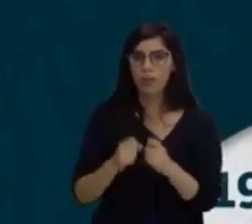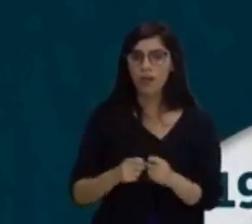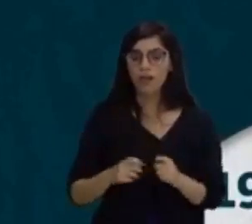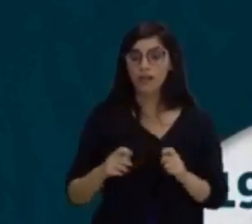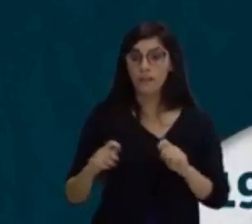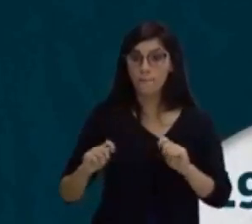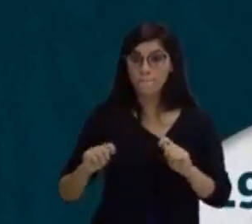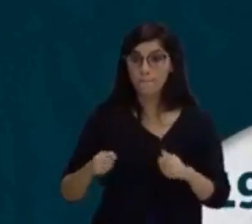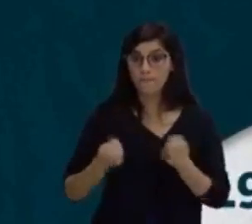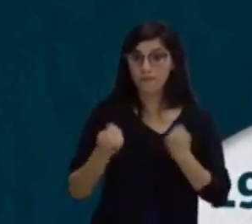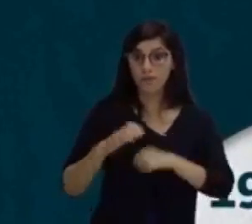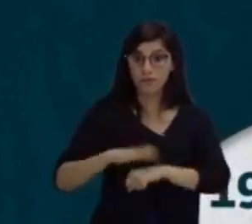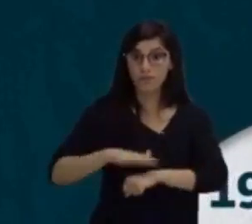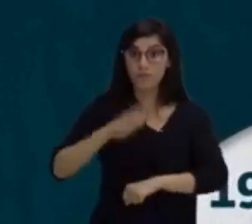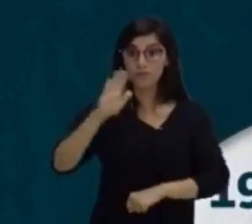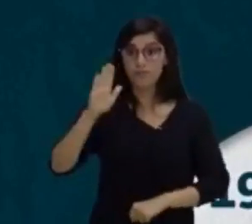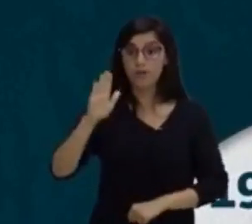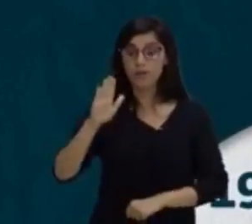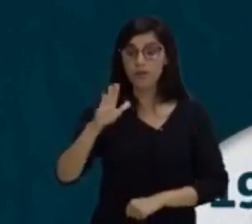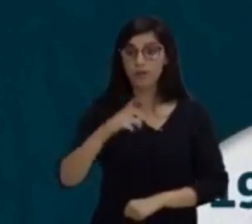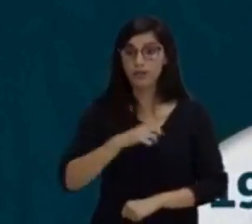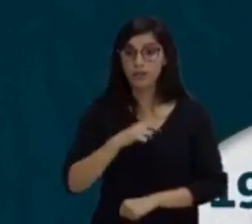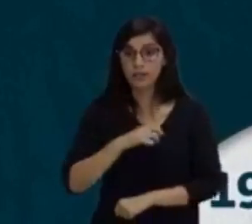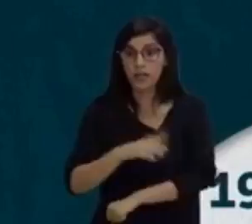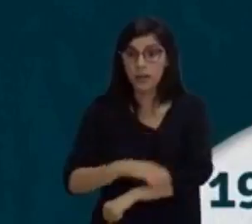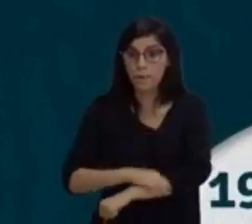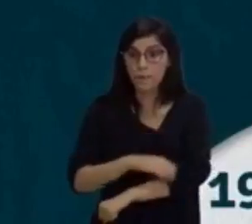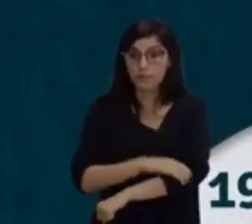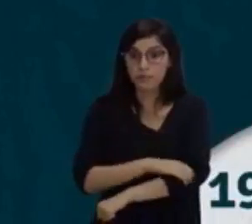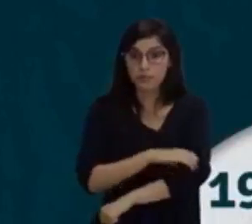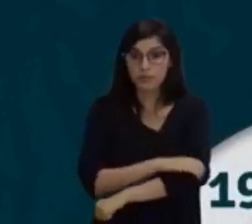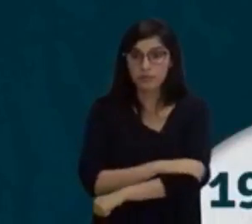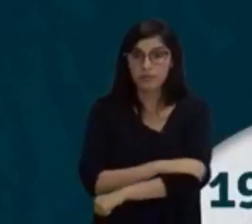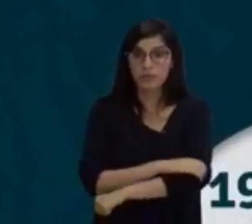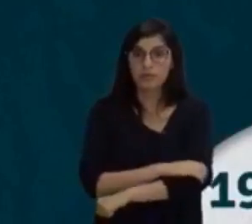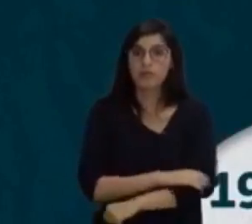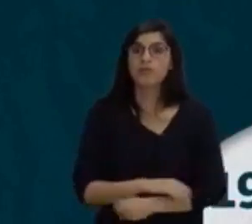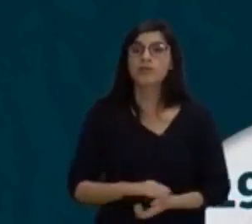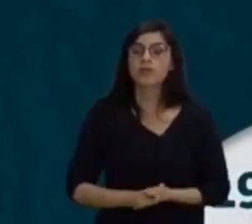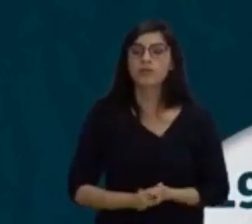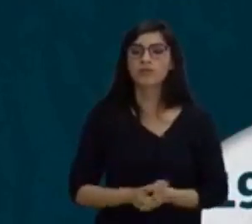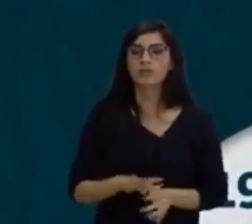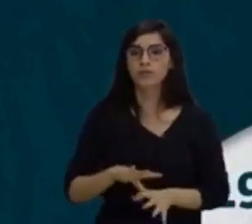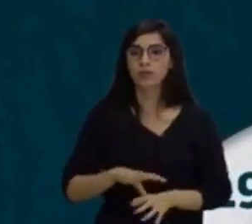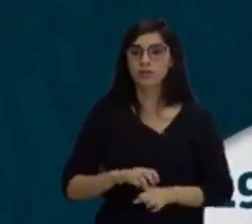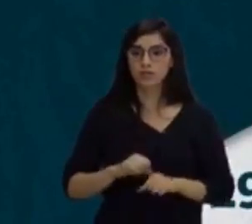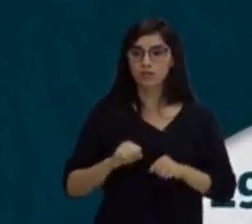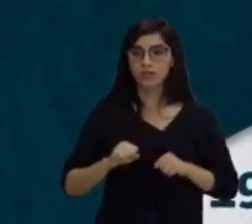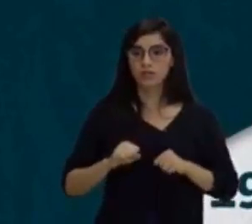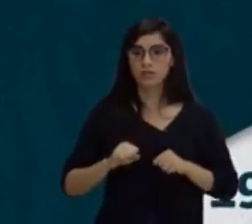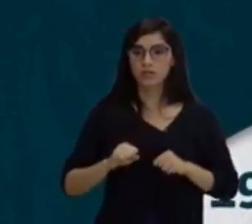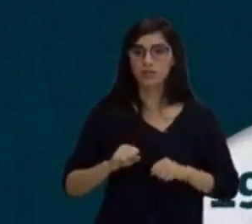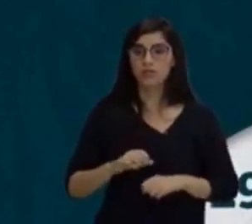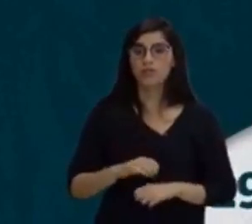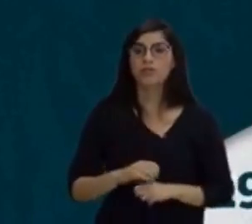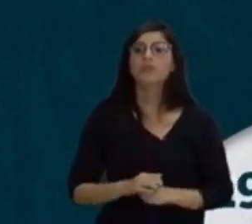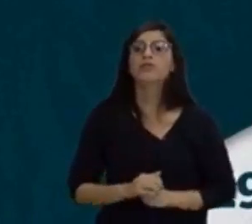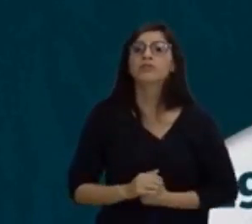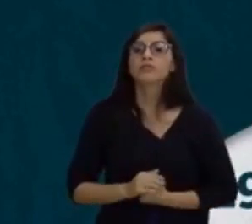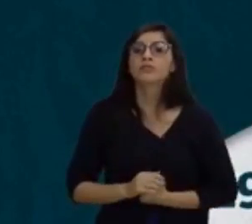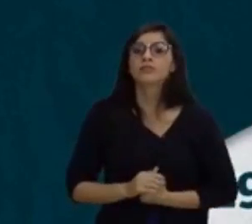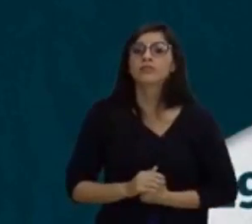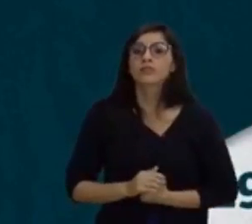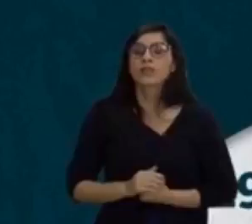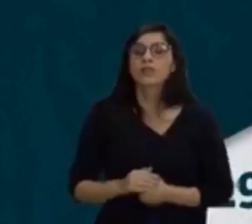disponível que o sistema neuromuscular pode mobilizar através de uma contração máxima voluntária.